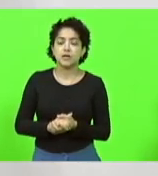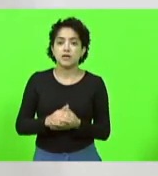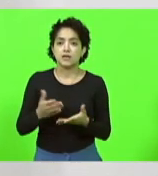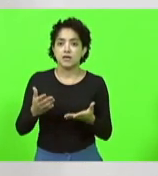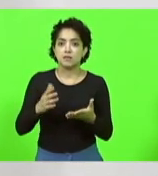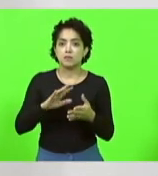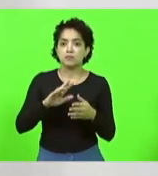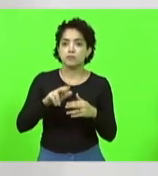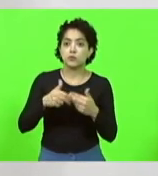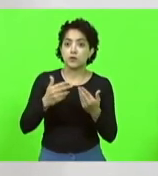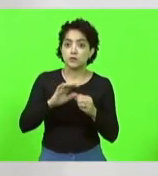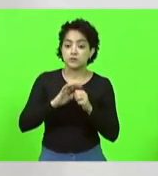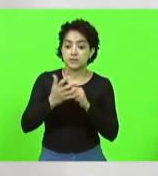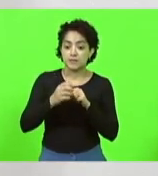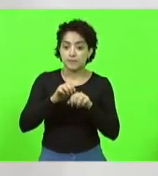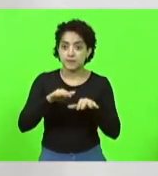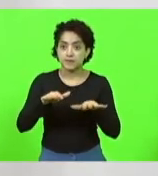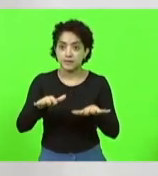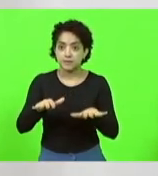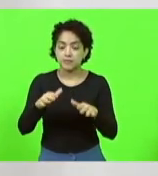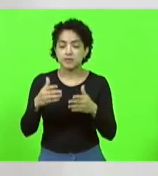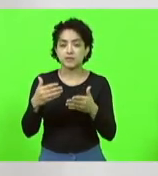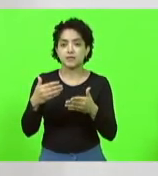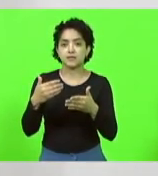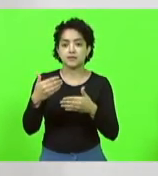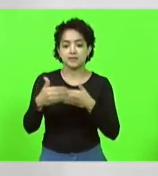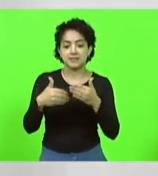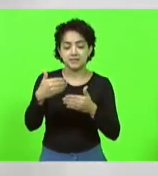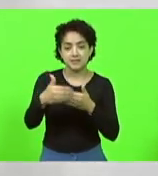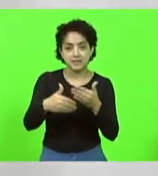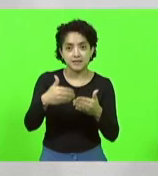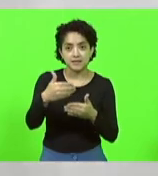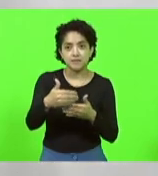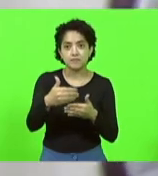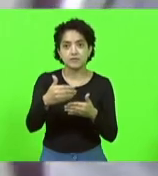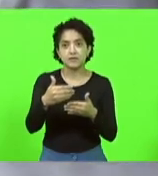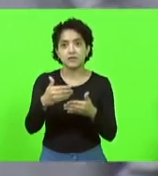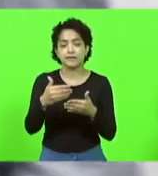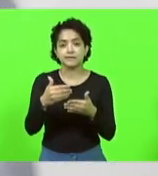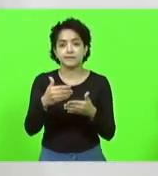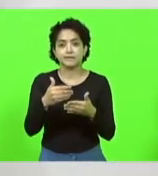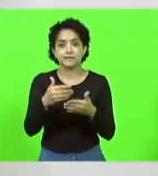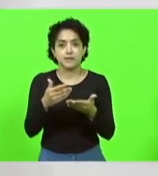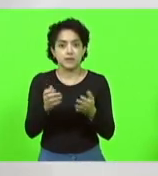que atravessamos e ainda não chegamos ao final,